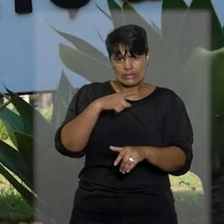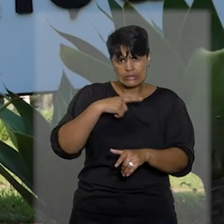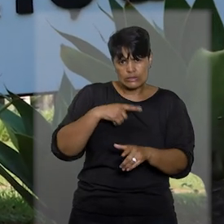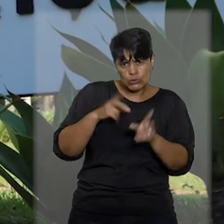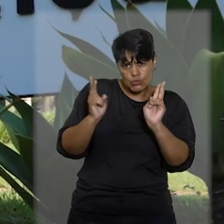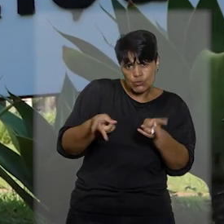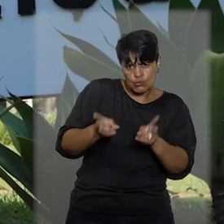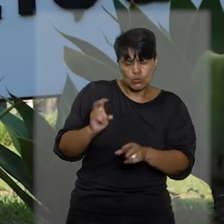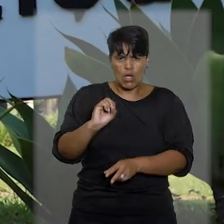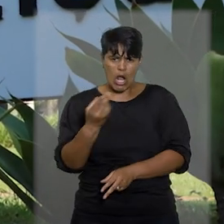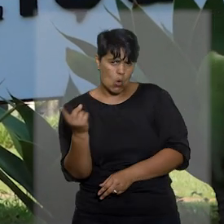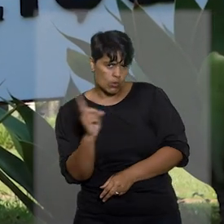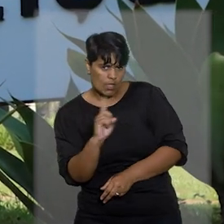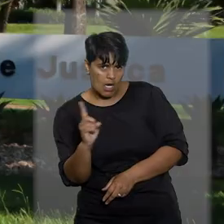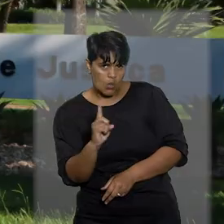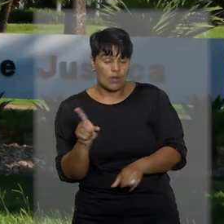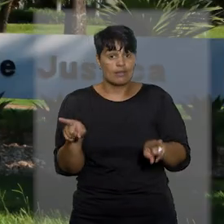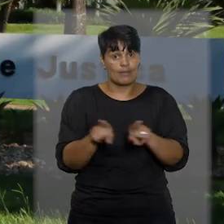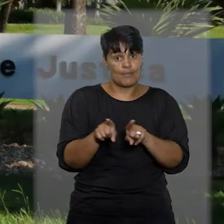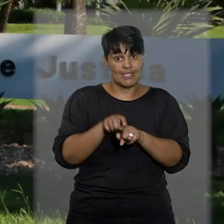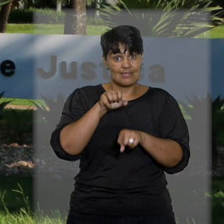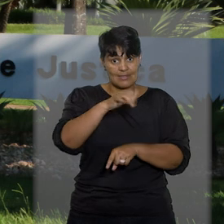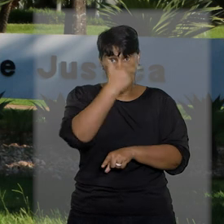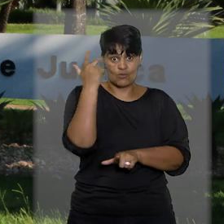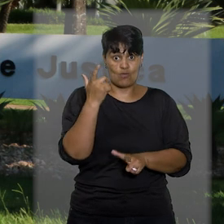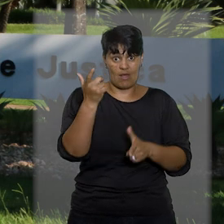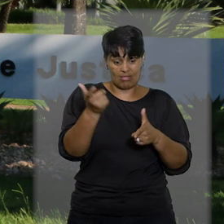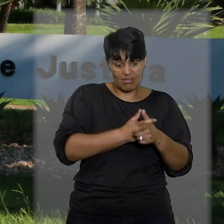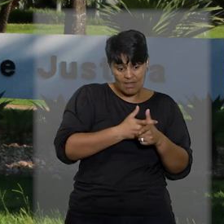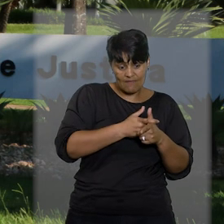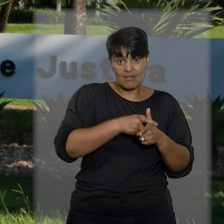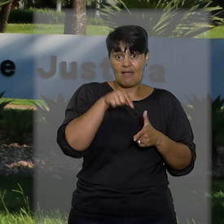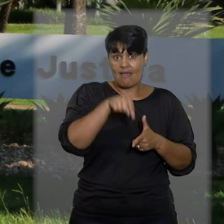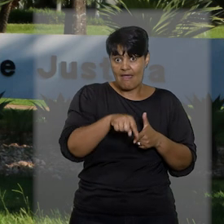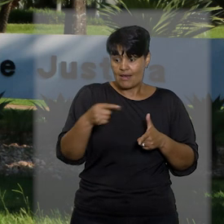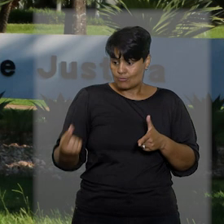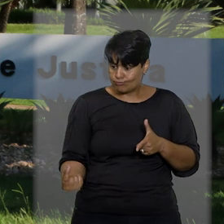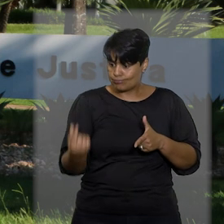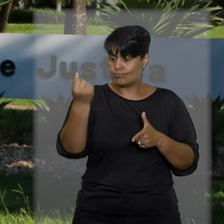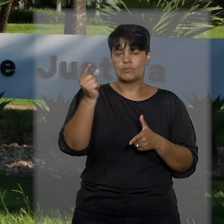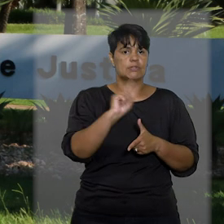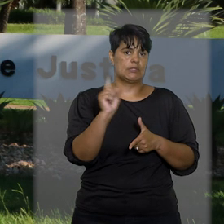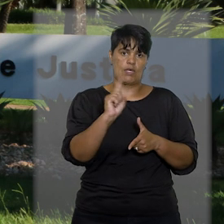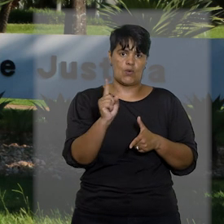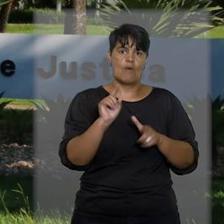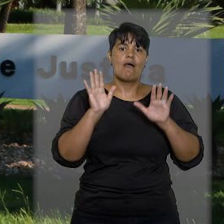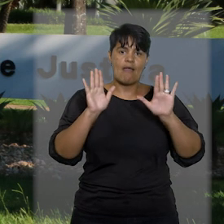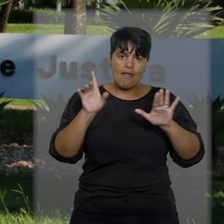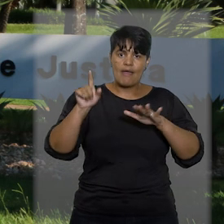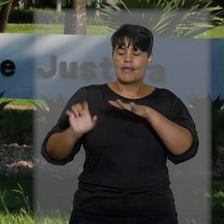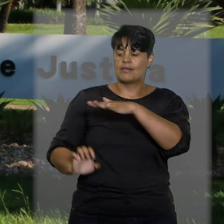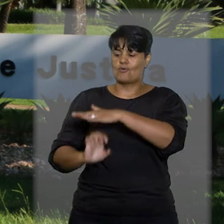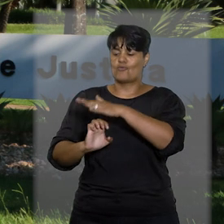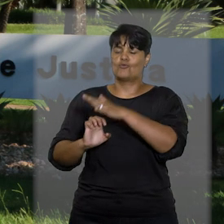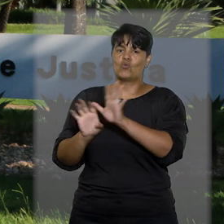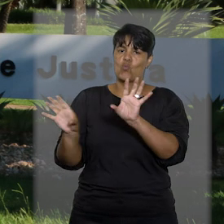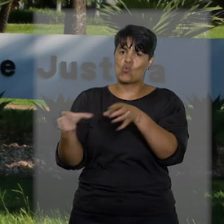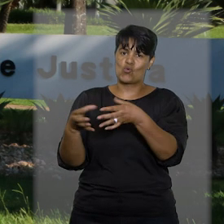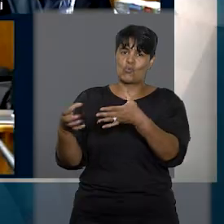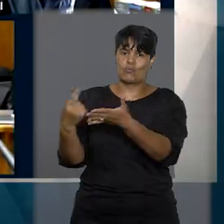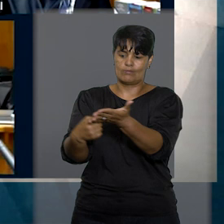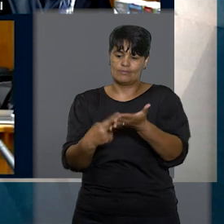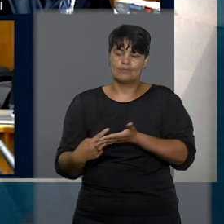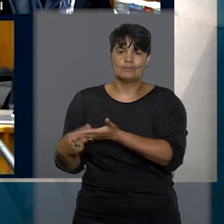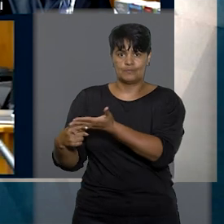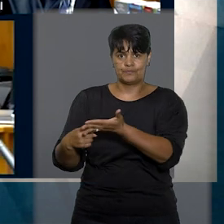autos e pelo fato de que quem figura como devedor não é a recuperanda, mas o consórcio do qual essa empresa faz parte.